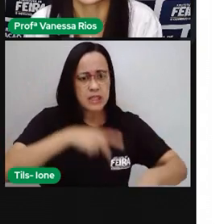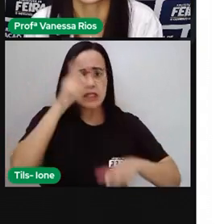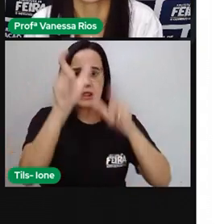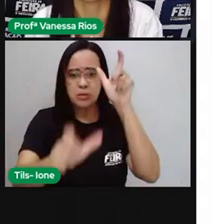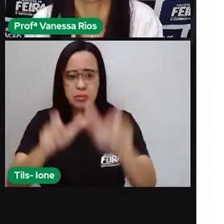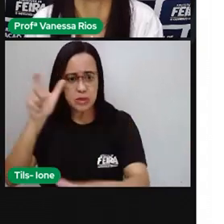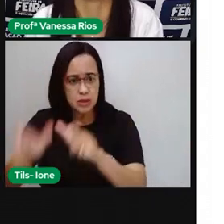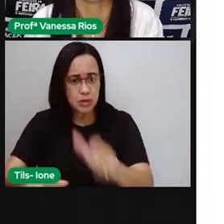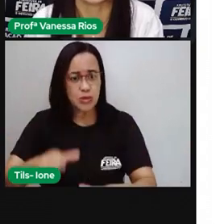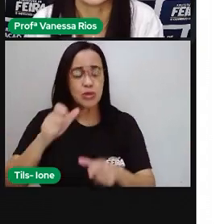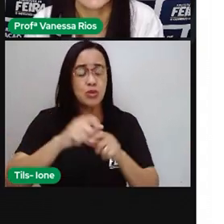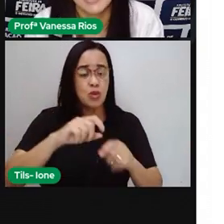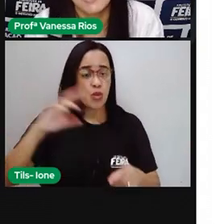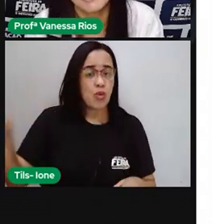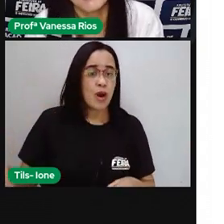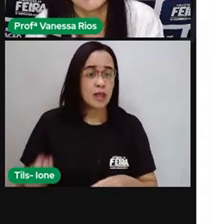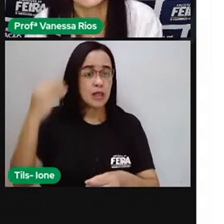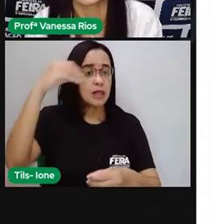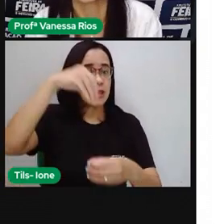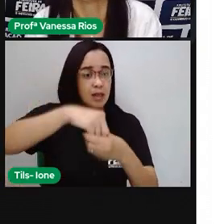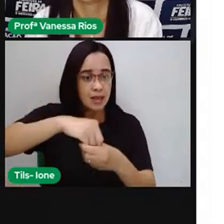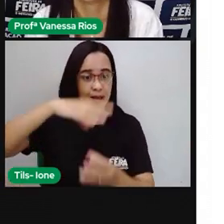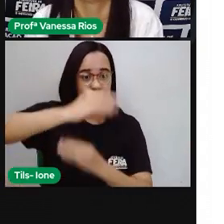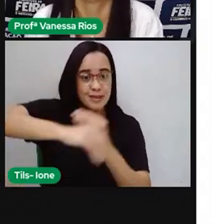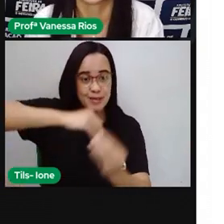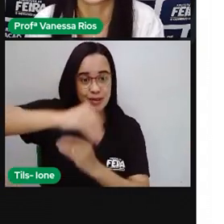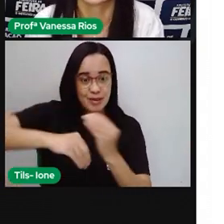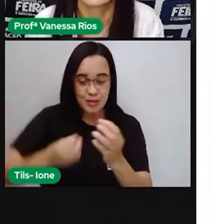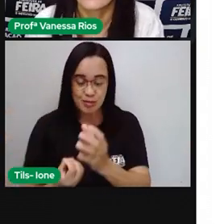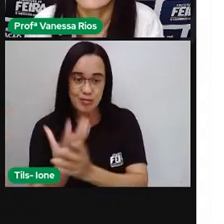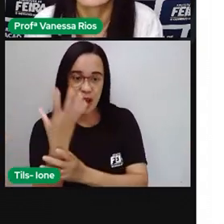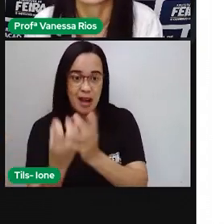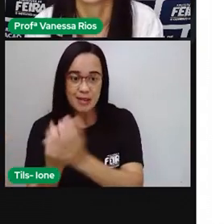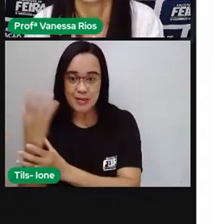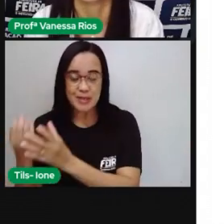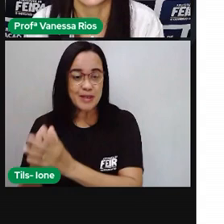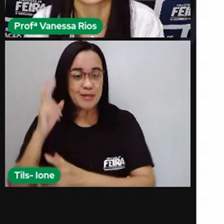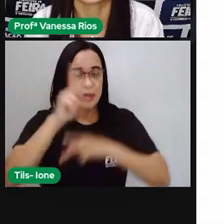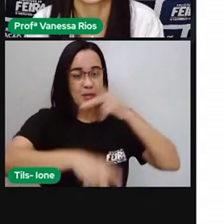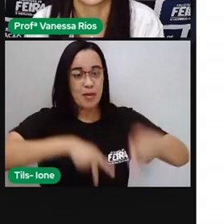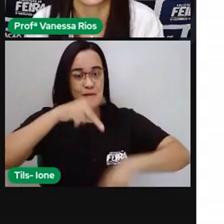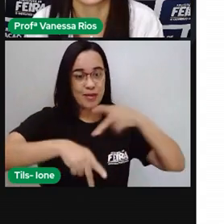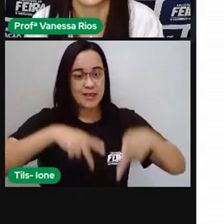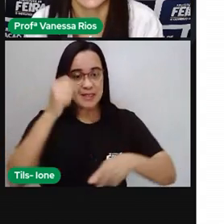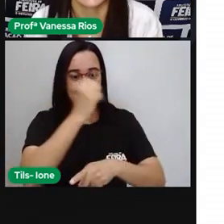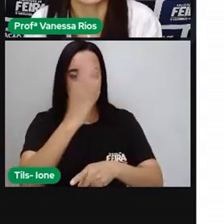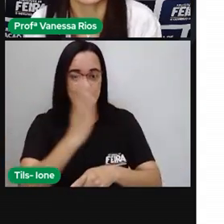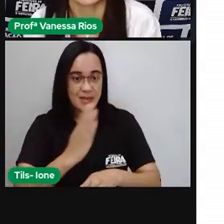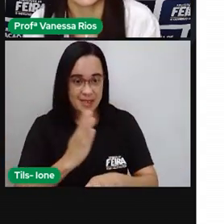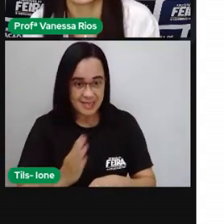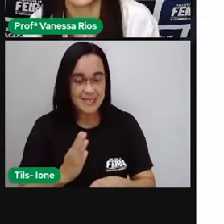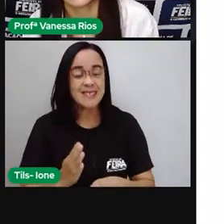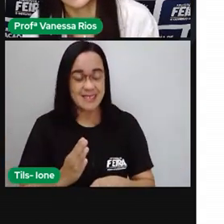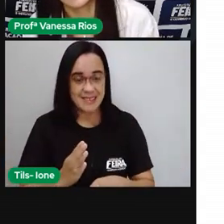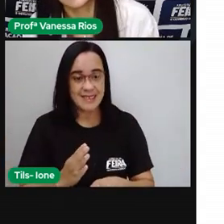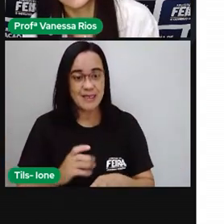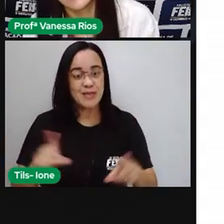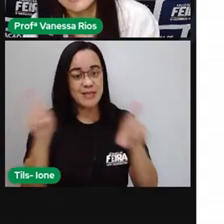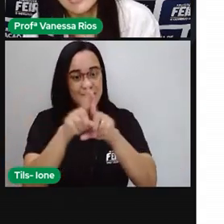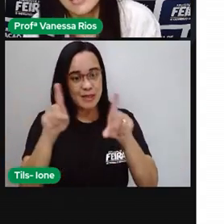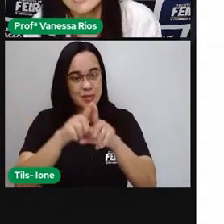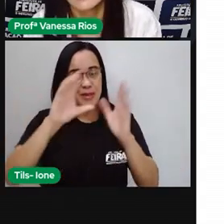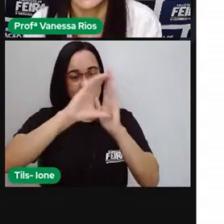parte, que contribuíram, né? Com a formação do nosso povo, trazendo aí, além das características